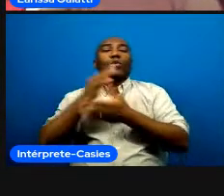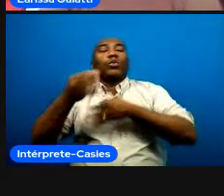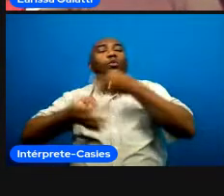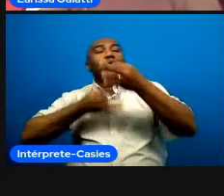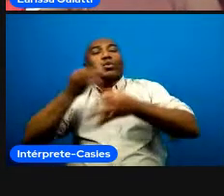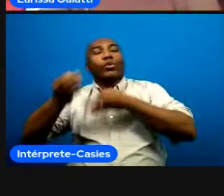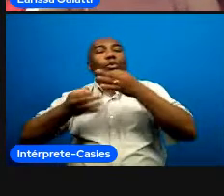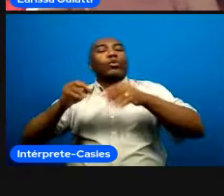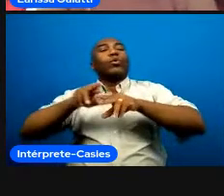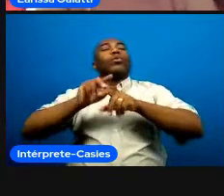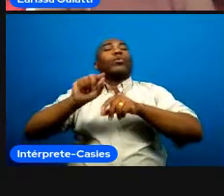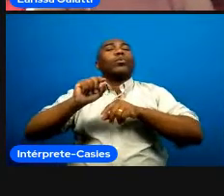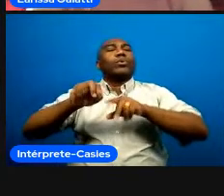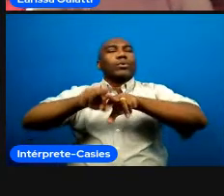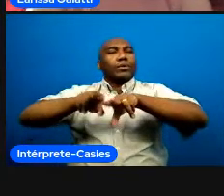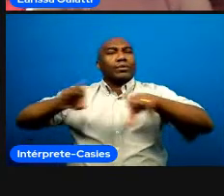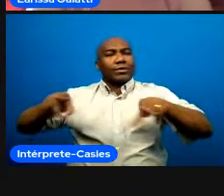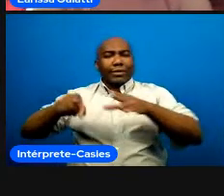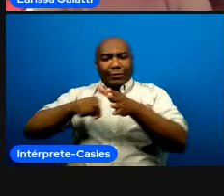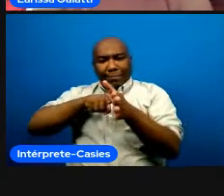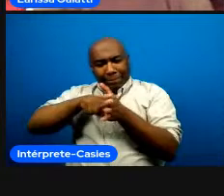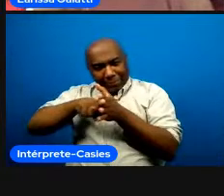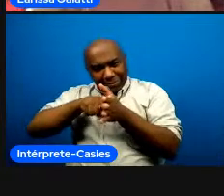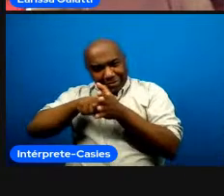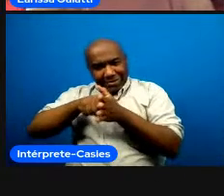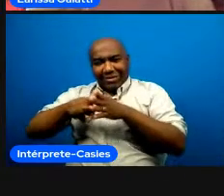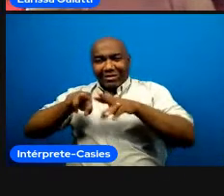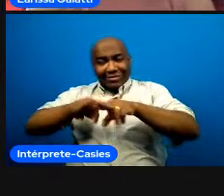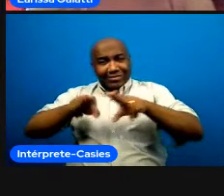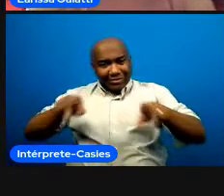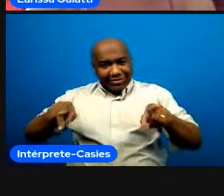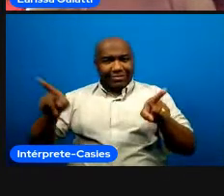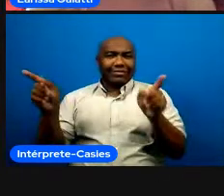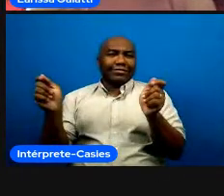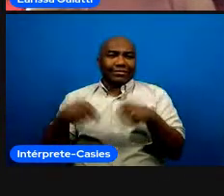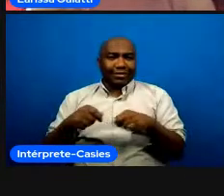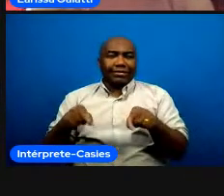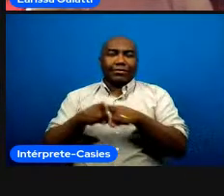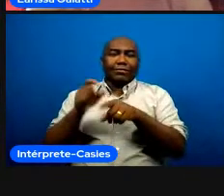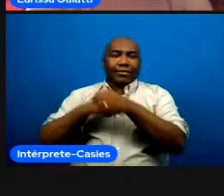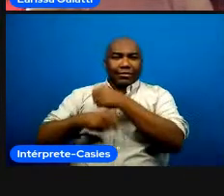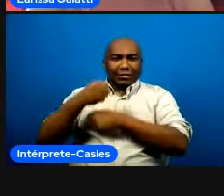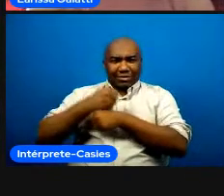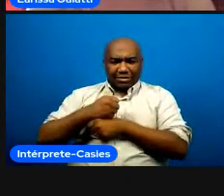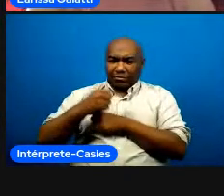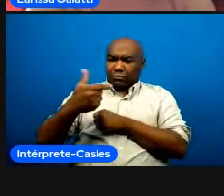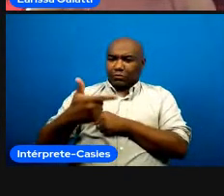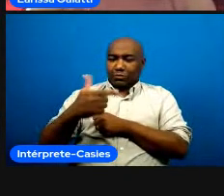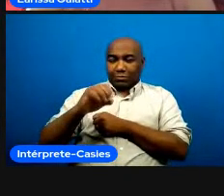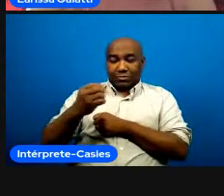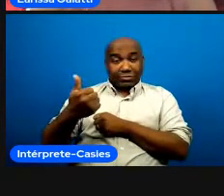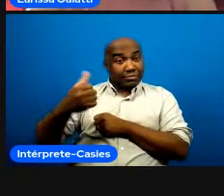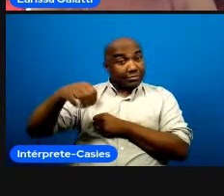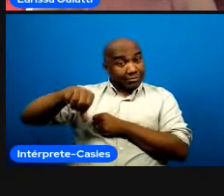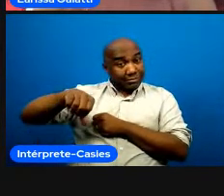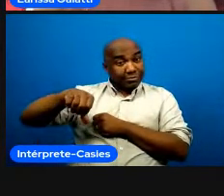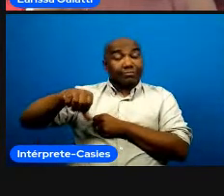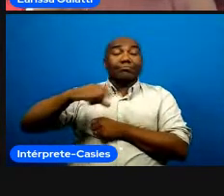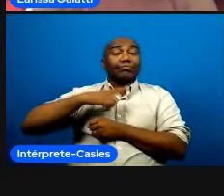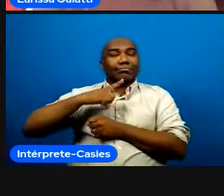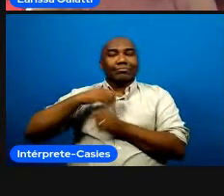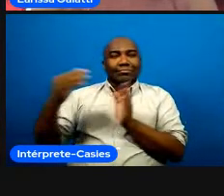pesquisa sobre isso a gente foi da proposição para aplicação e em 2019 a gente publica o primeiro